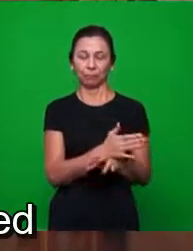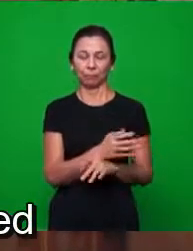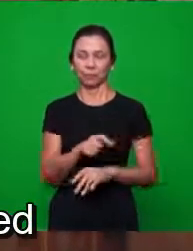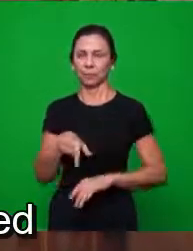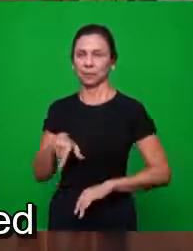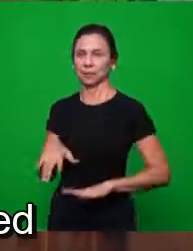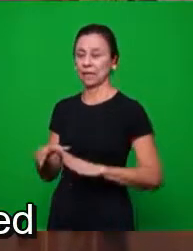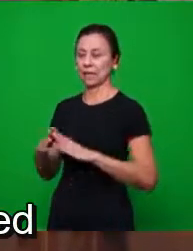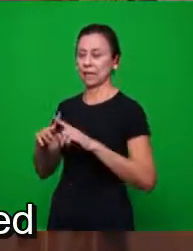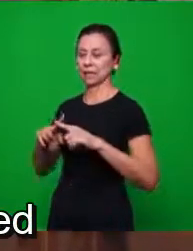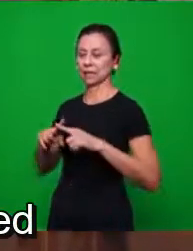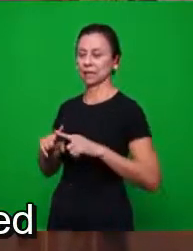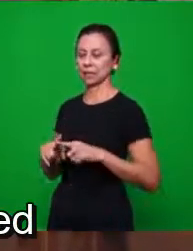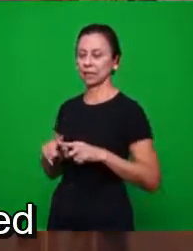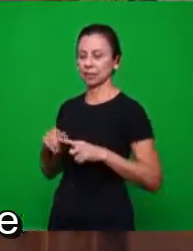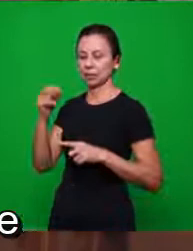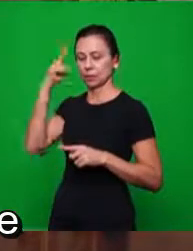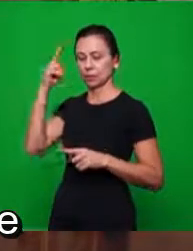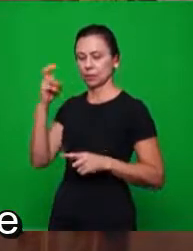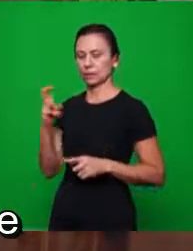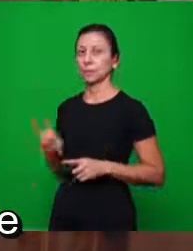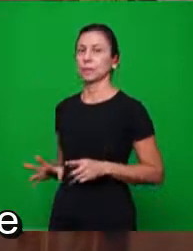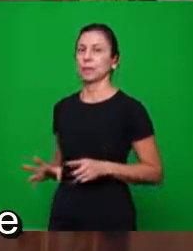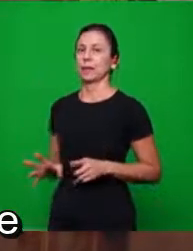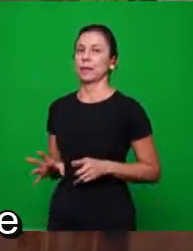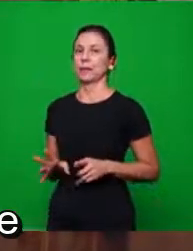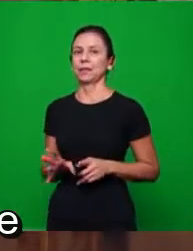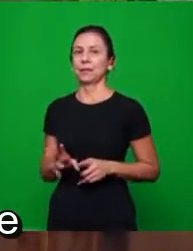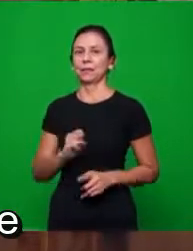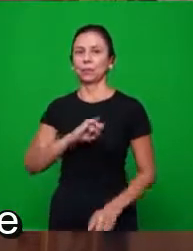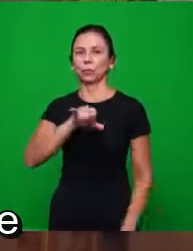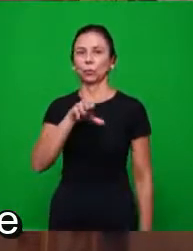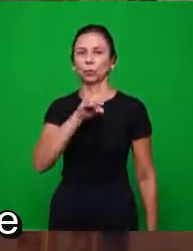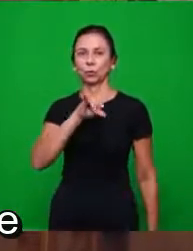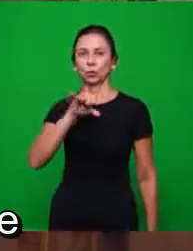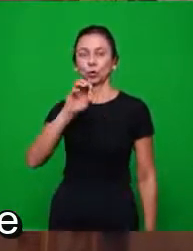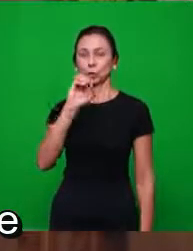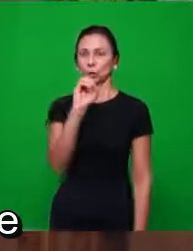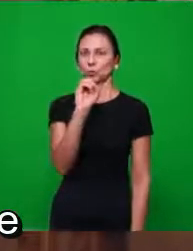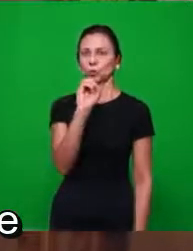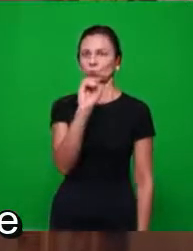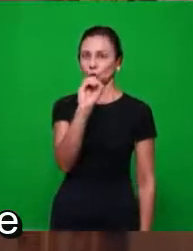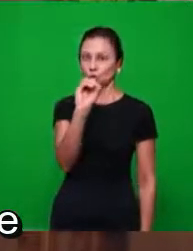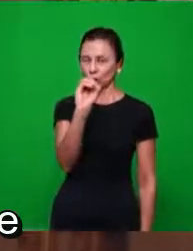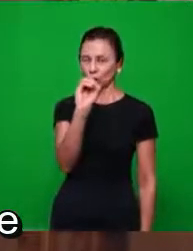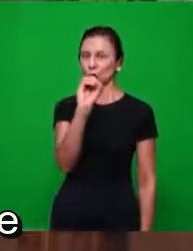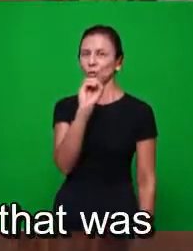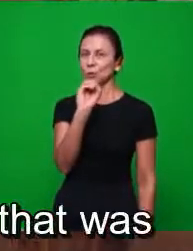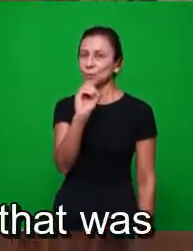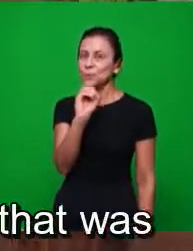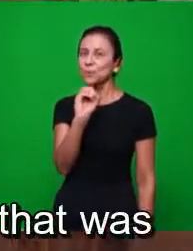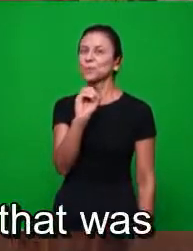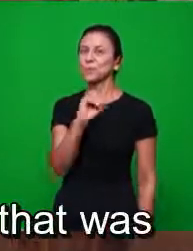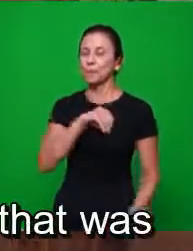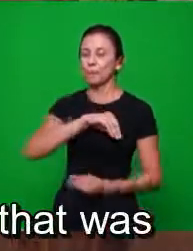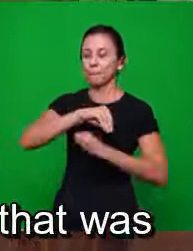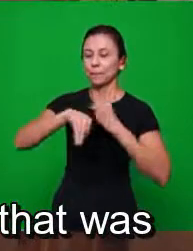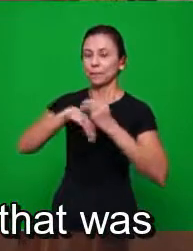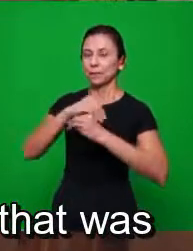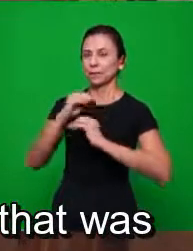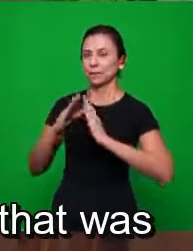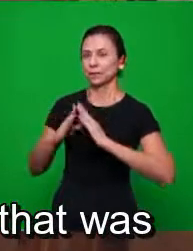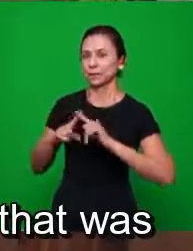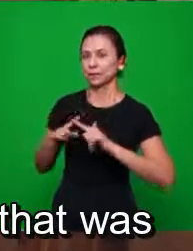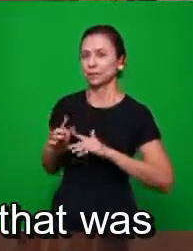enquanto ela foi massacrada, o joio, então a doutrina, a doutrina prolifera. Qual a doutrina que prolifera? A